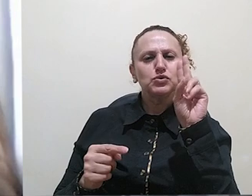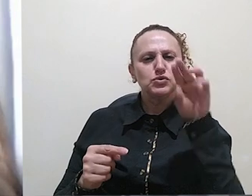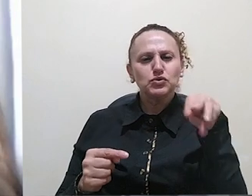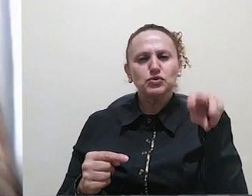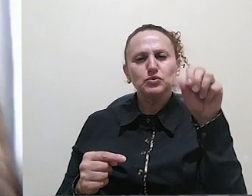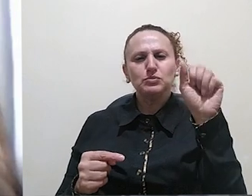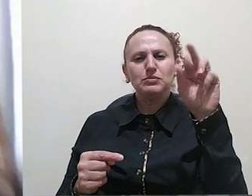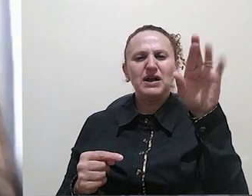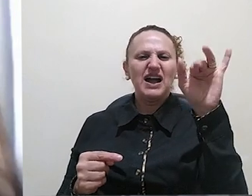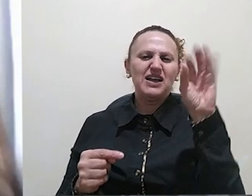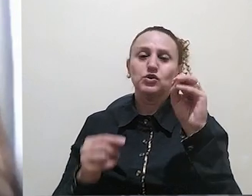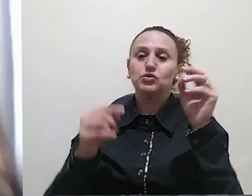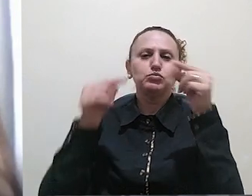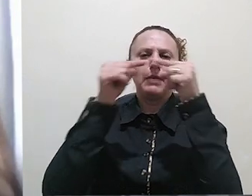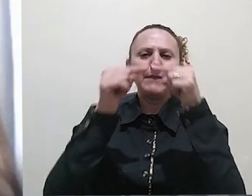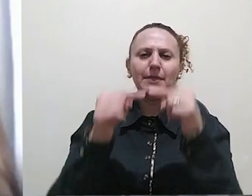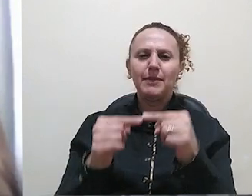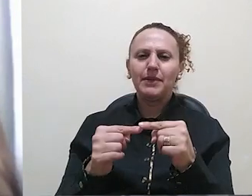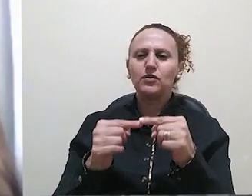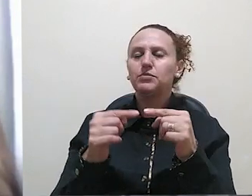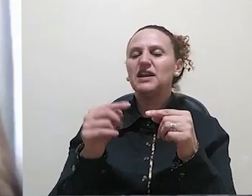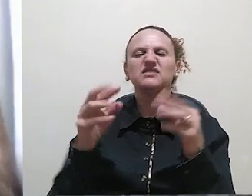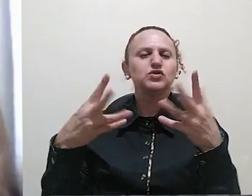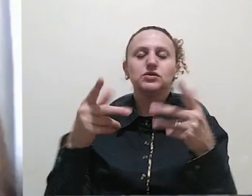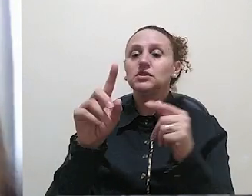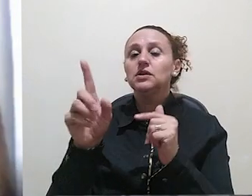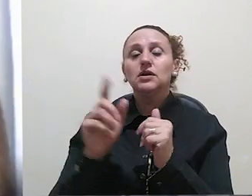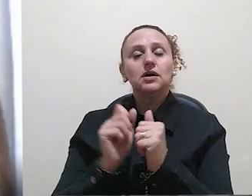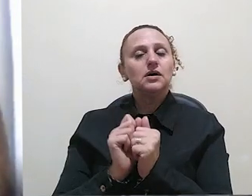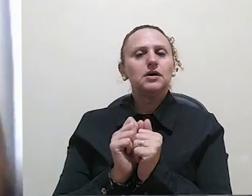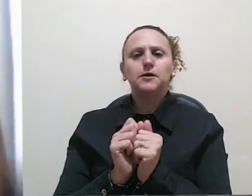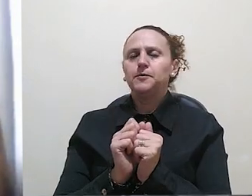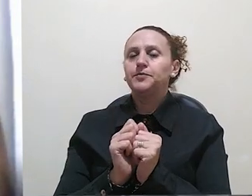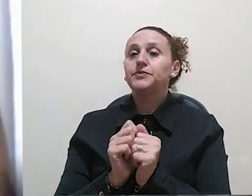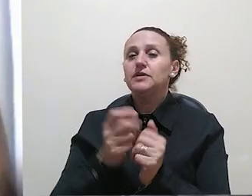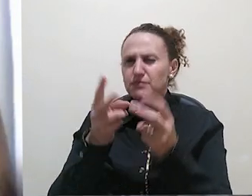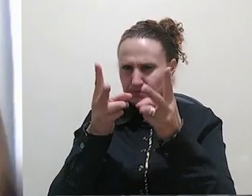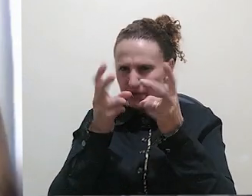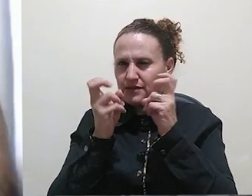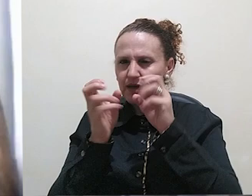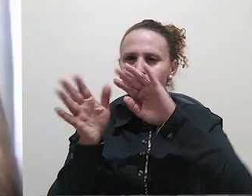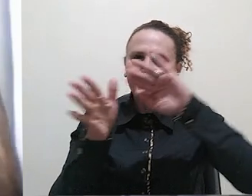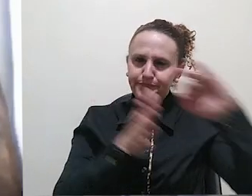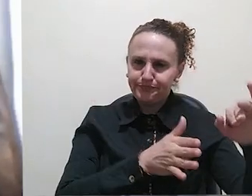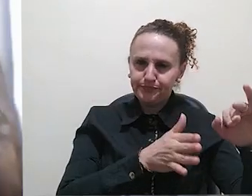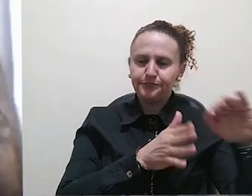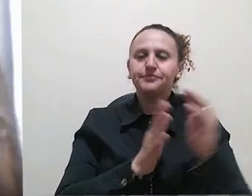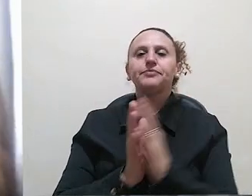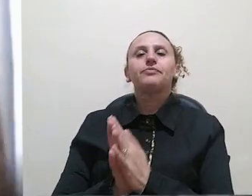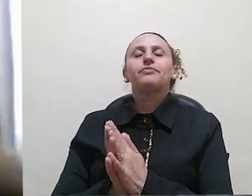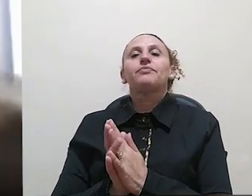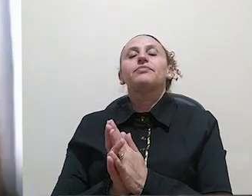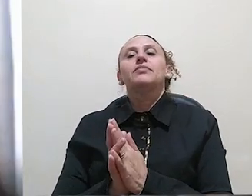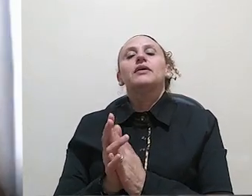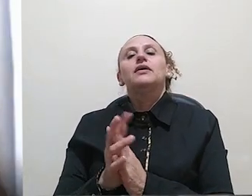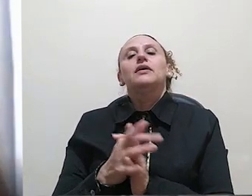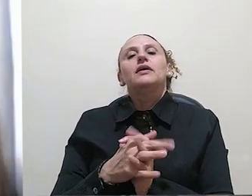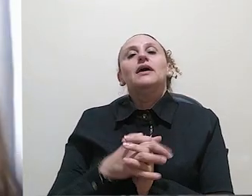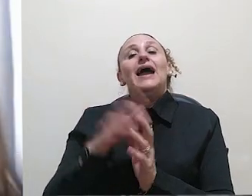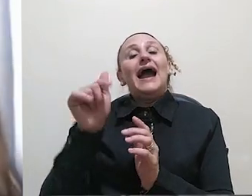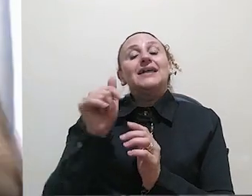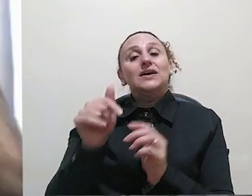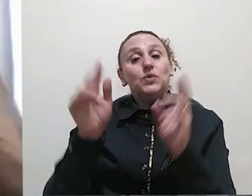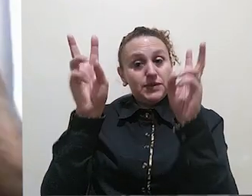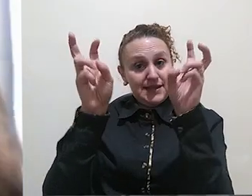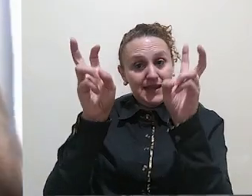resenha pode-se resumir e avaliar simultaneamente. Então vejam que a resenha não